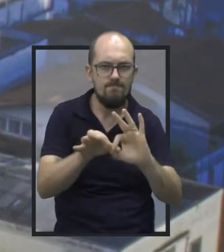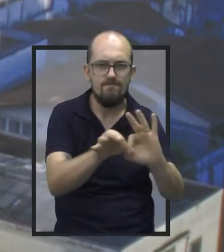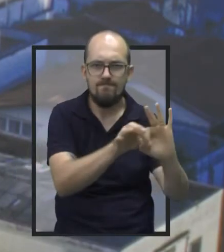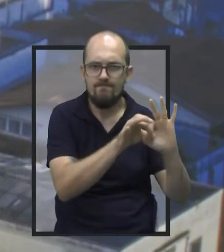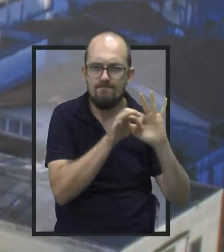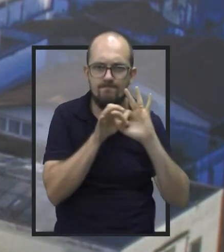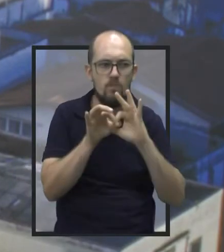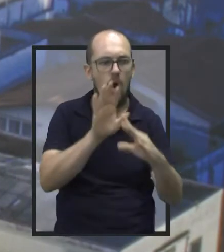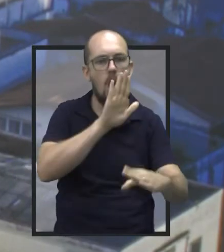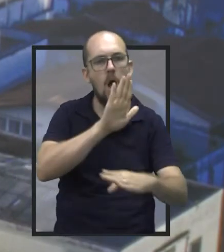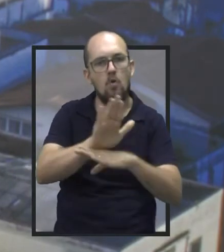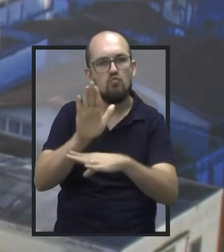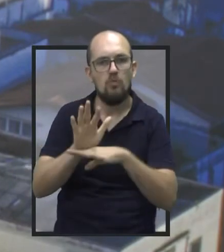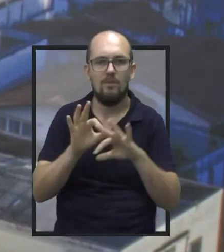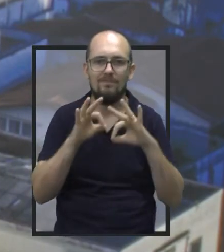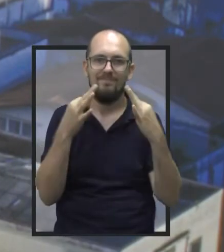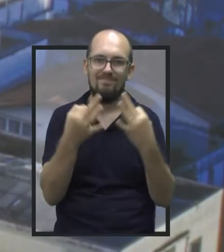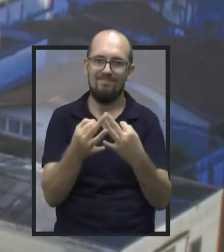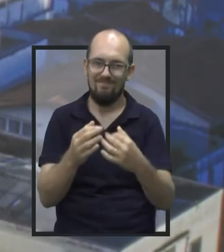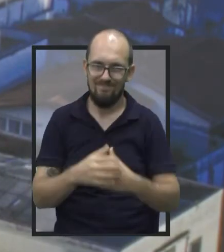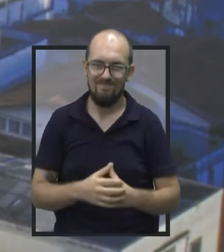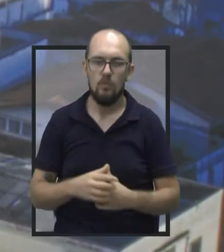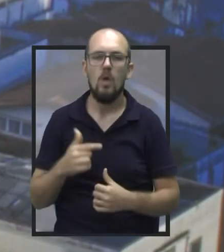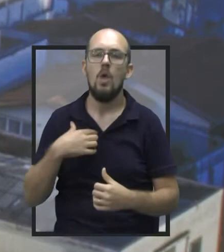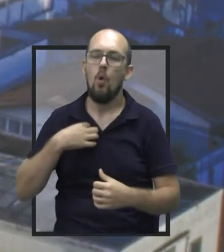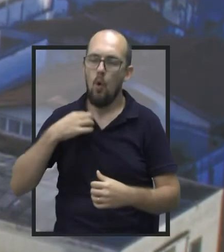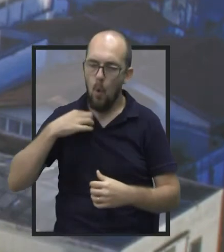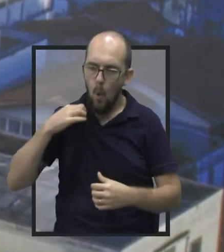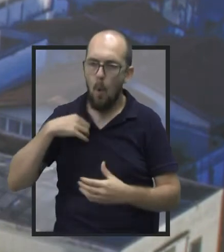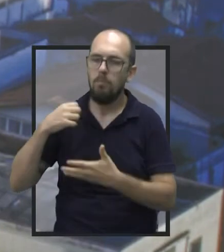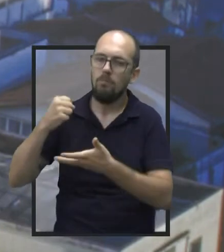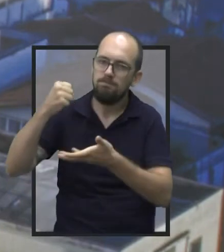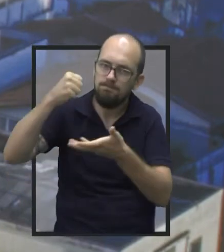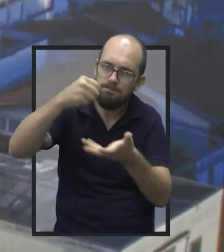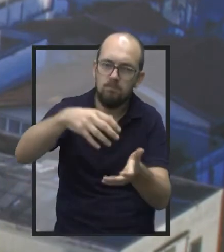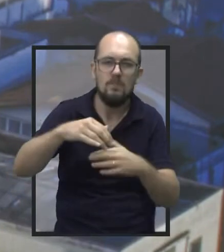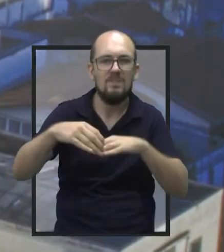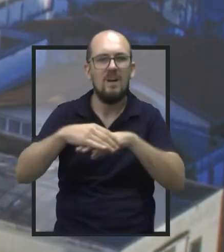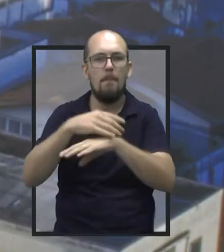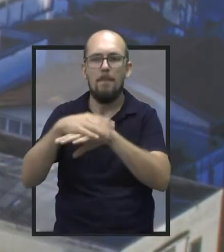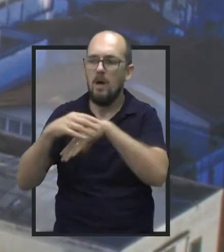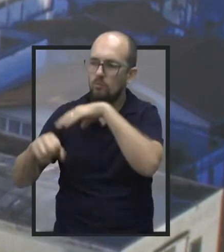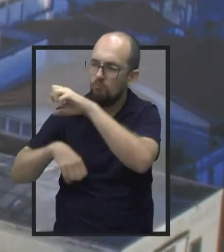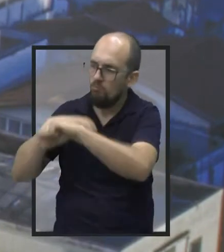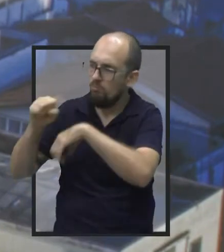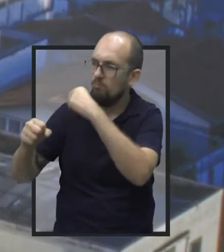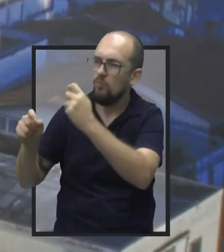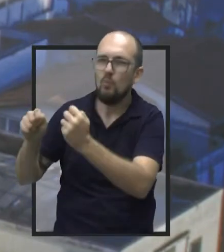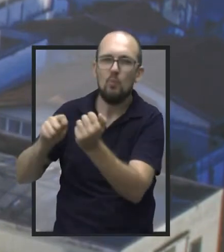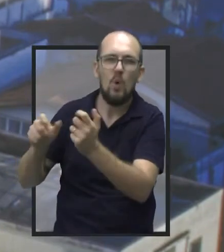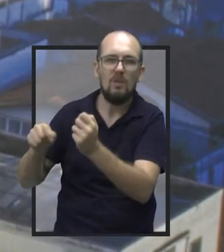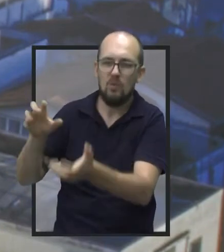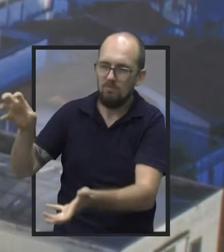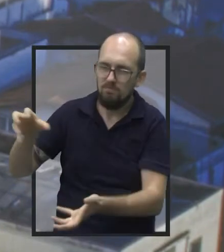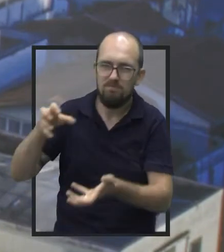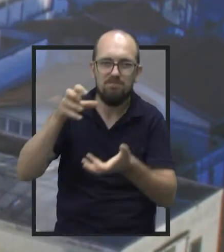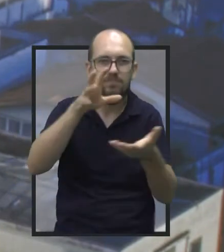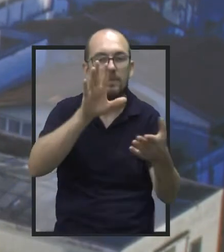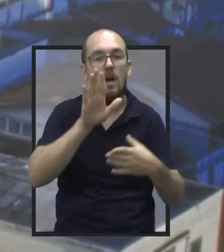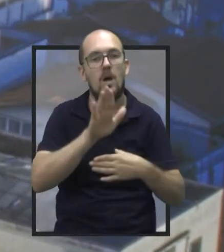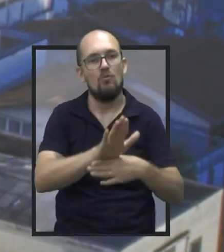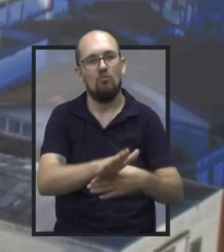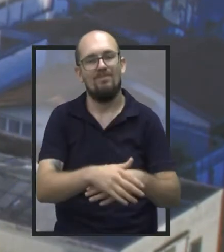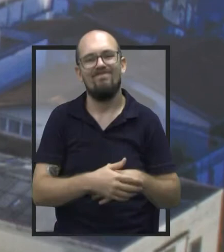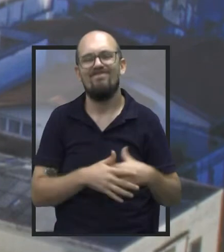e ajudar essas famílias. Eu estive lá levando roupas, calçados, o que a gente conseguiu, né? Pra poder ajudar. A